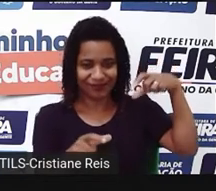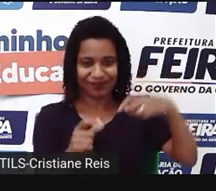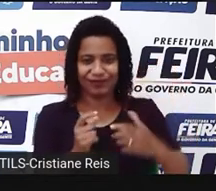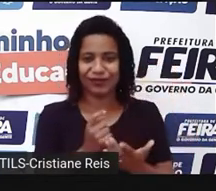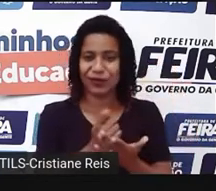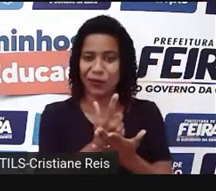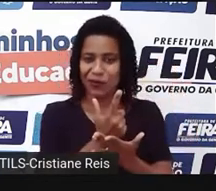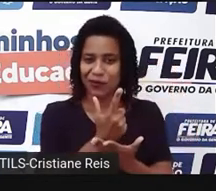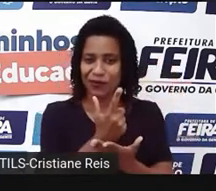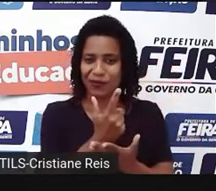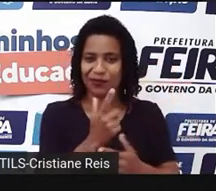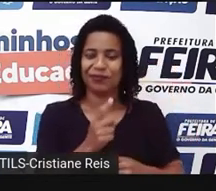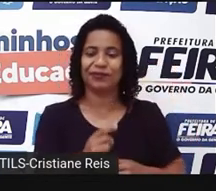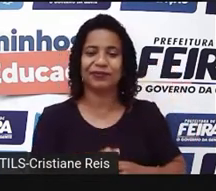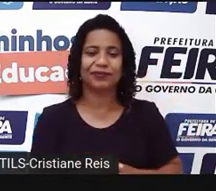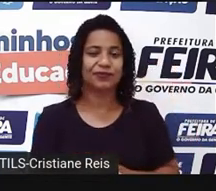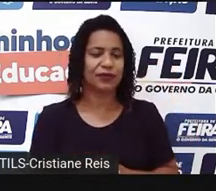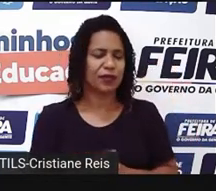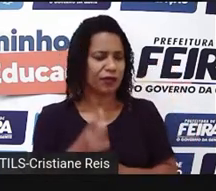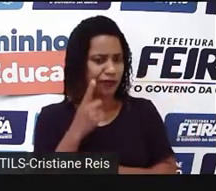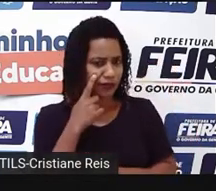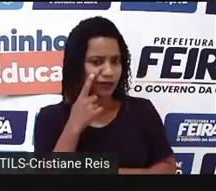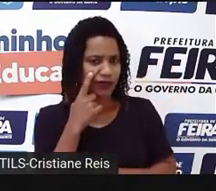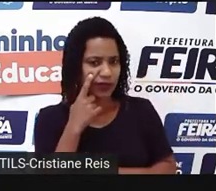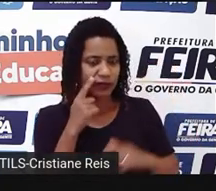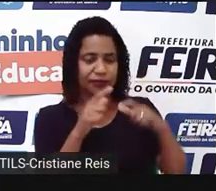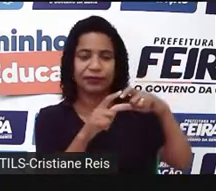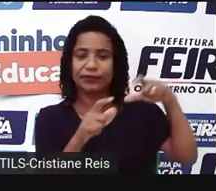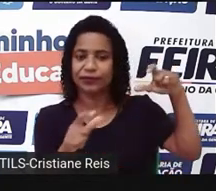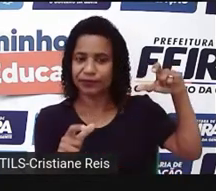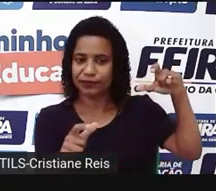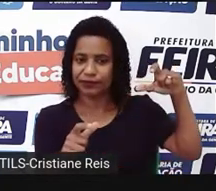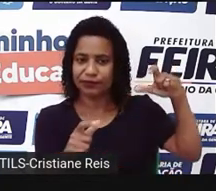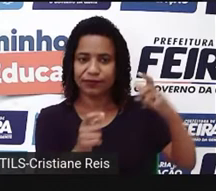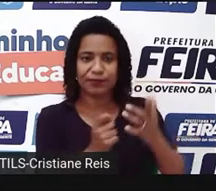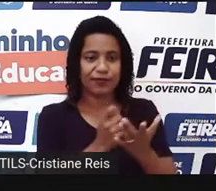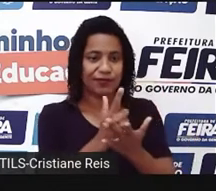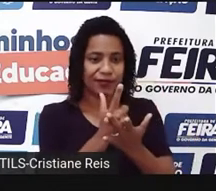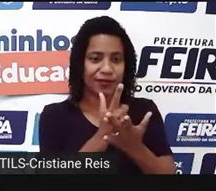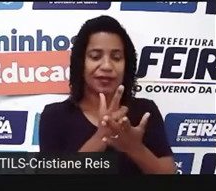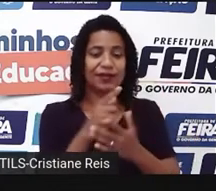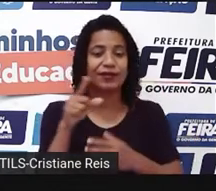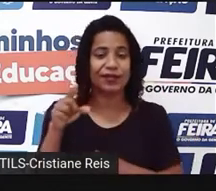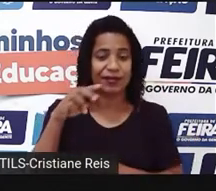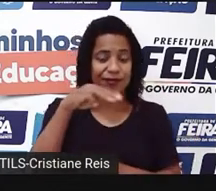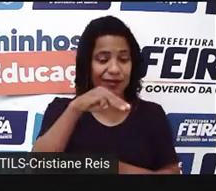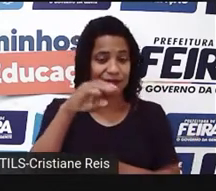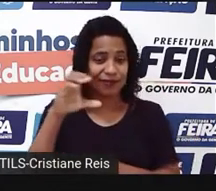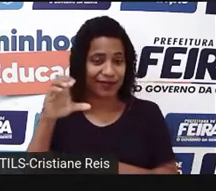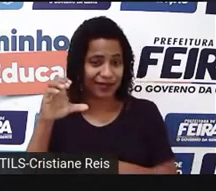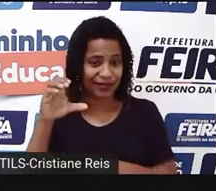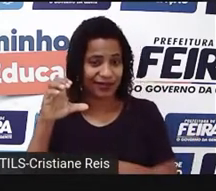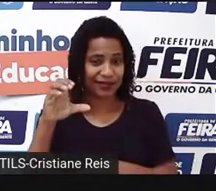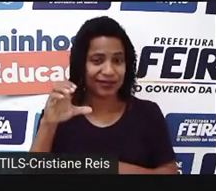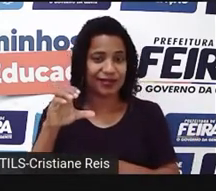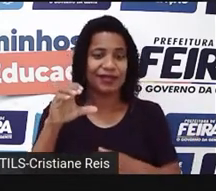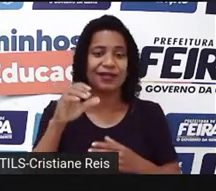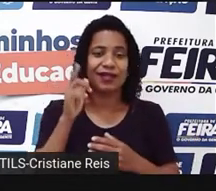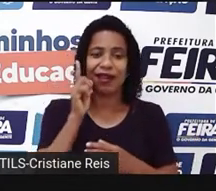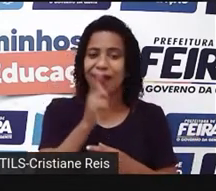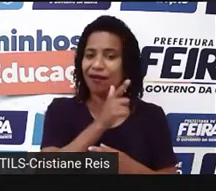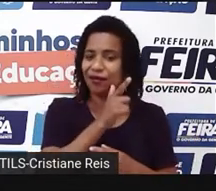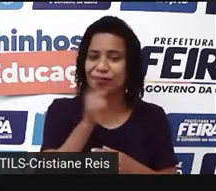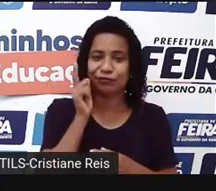Então, observem que este recibo, ele foi emitido no McDonald's, né? Uma pessoa, foi fazer um lanche.